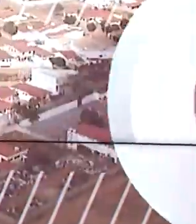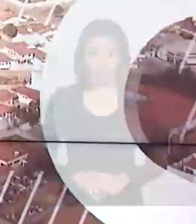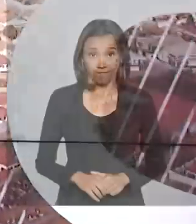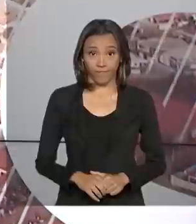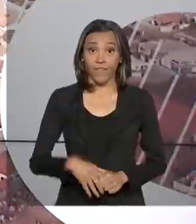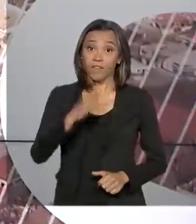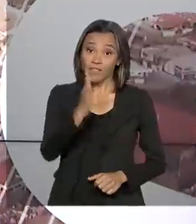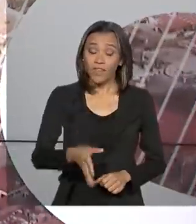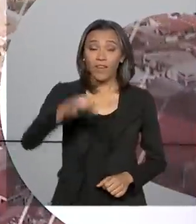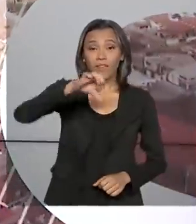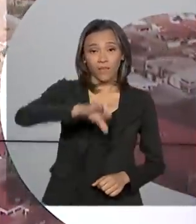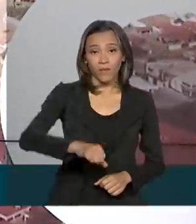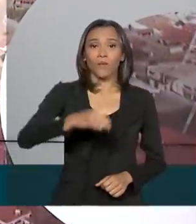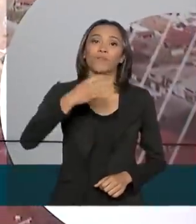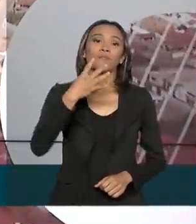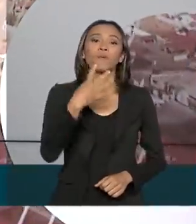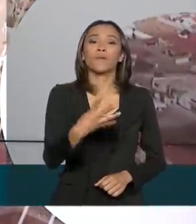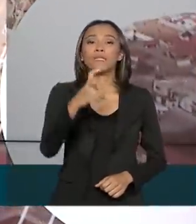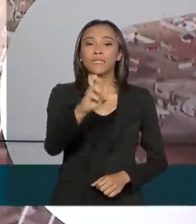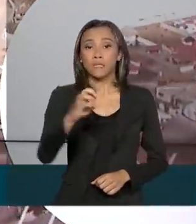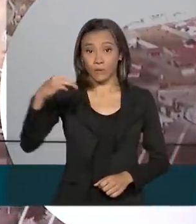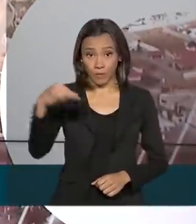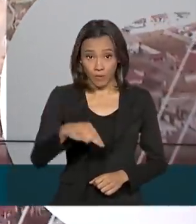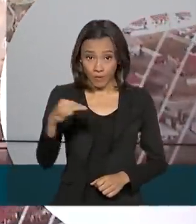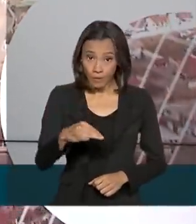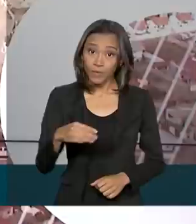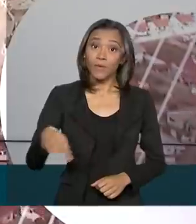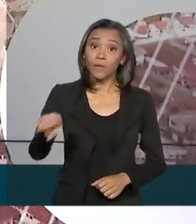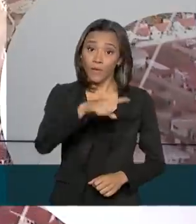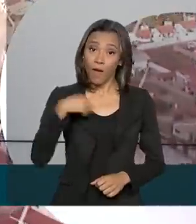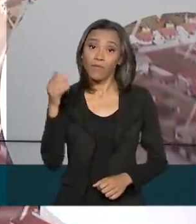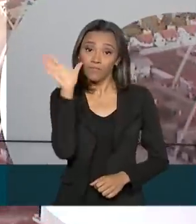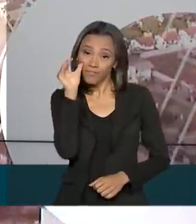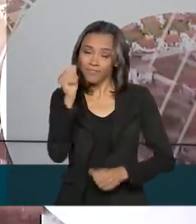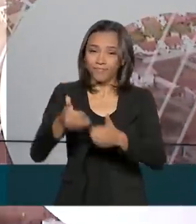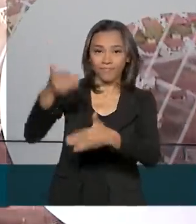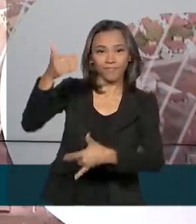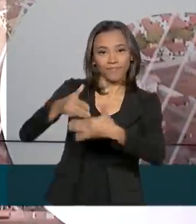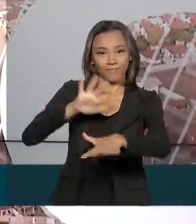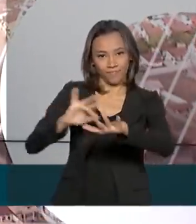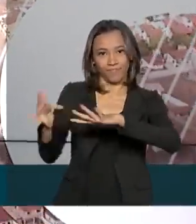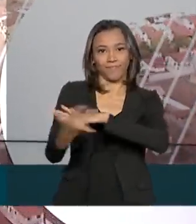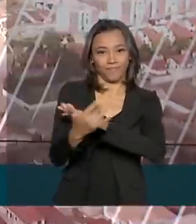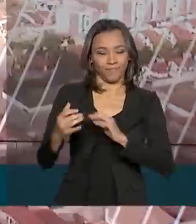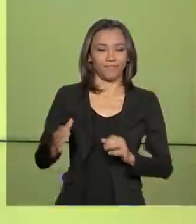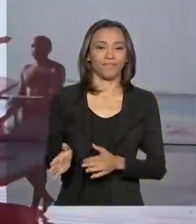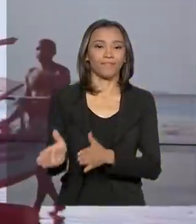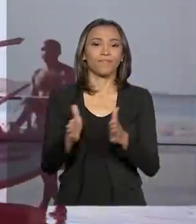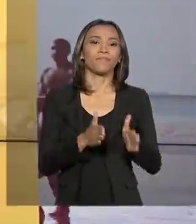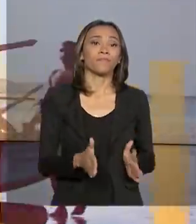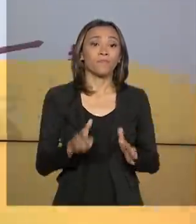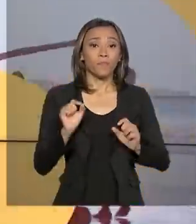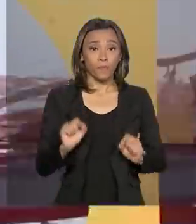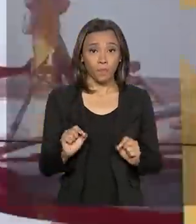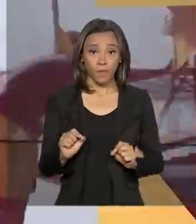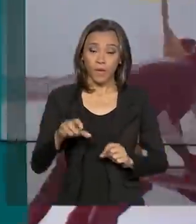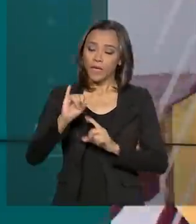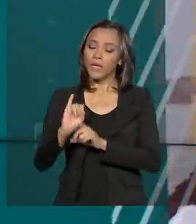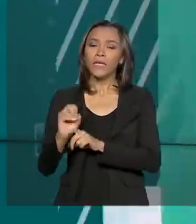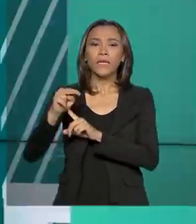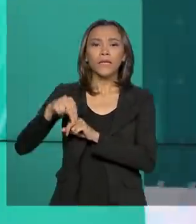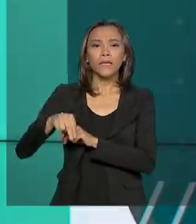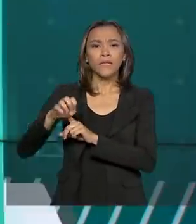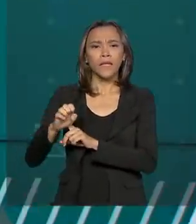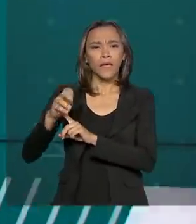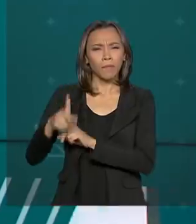São 9 horas e 45 minutos, estamos ao vivo também pelas redes sociais. O Inep apura